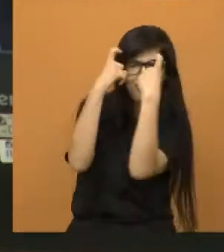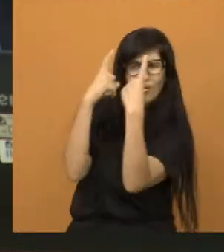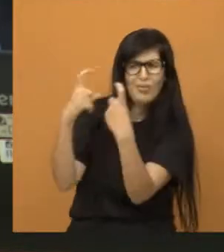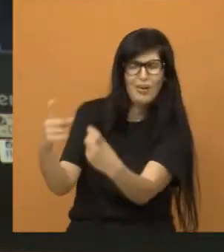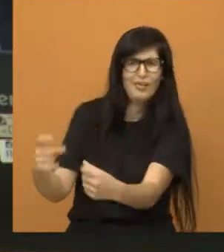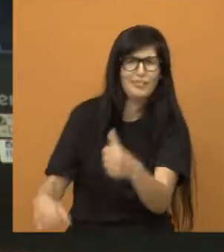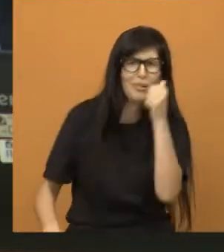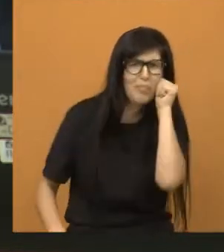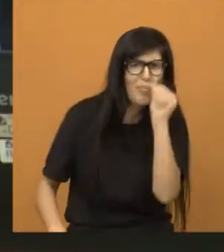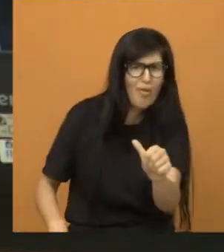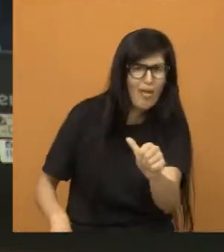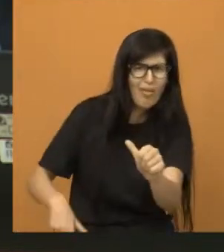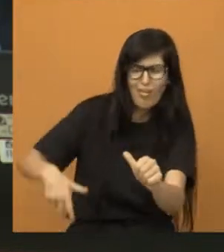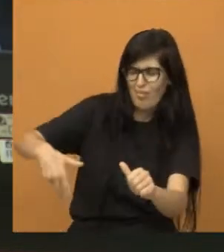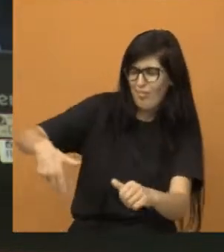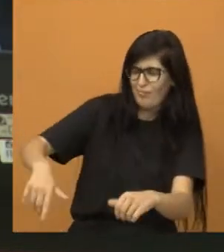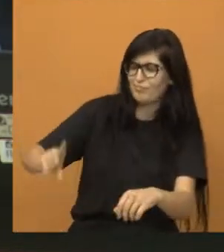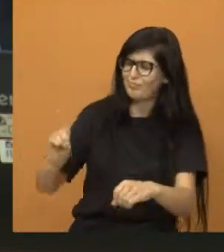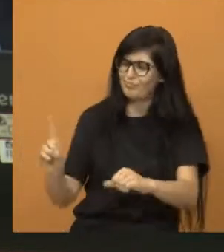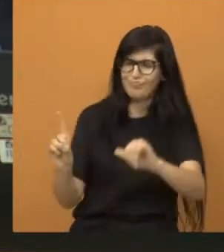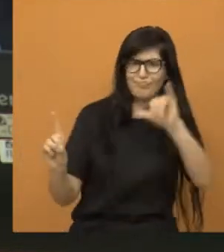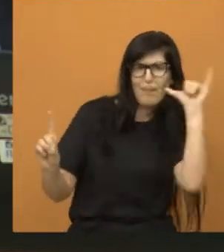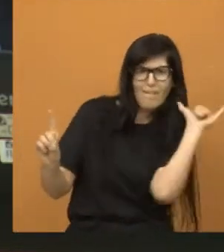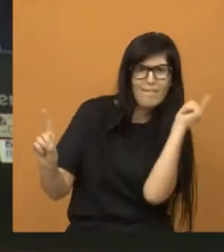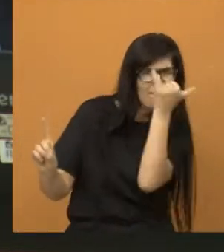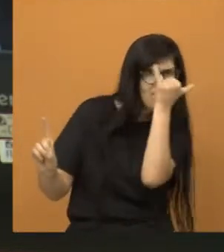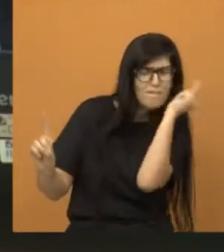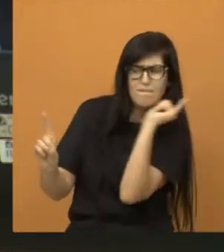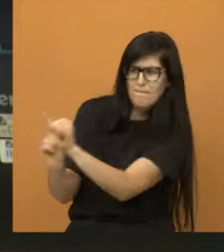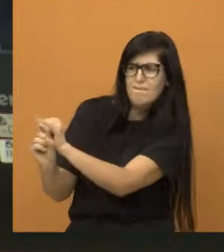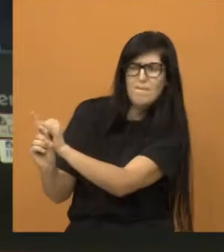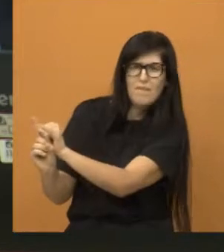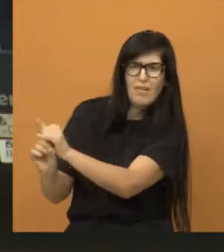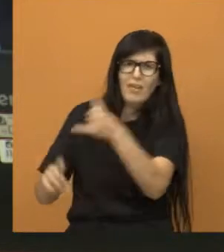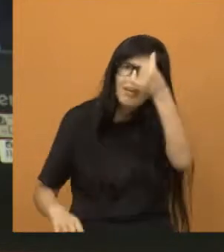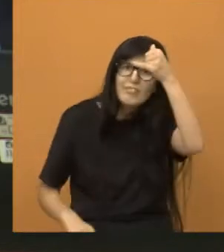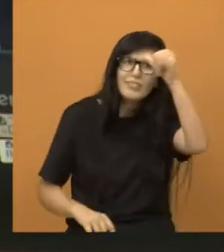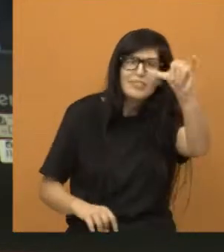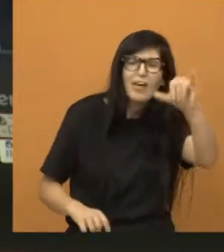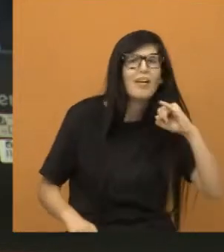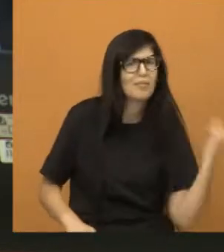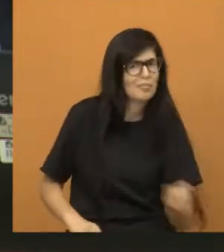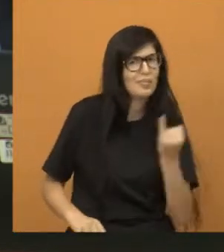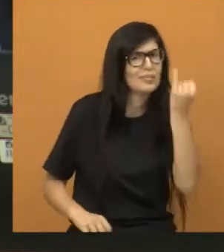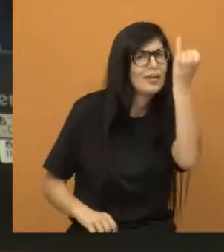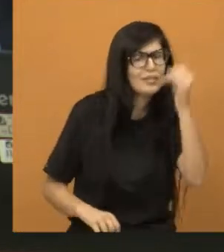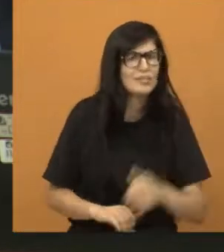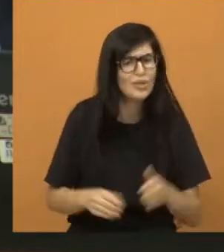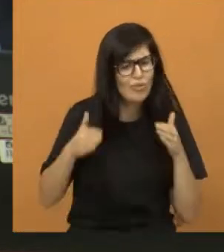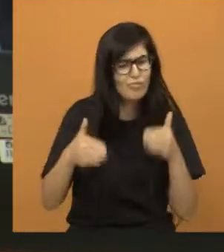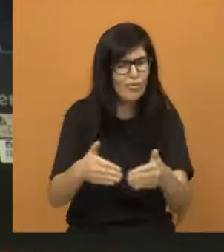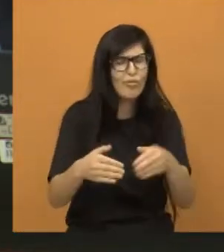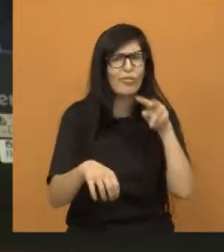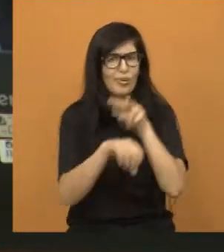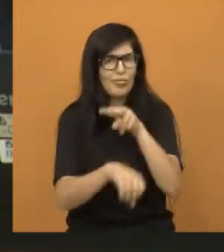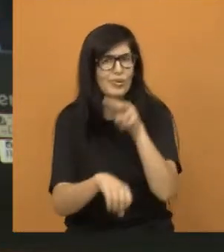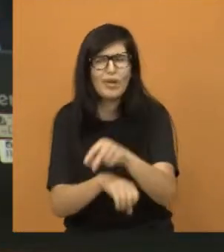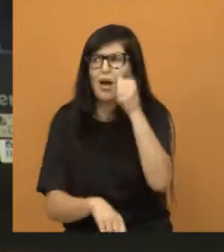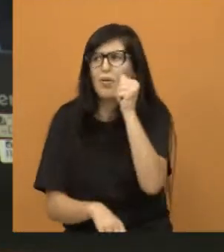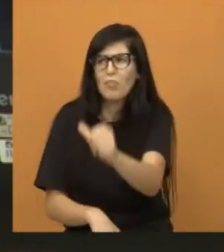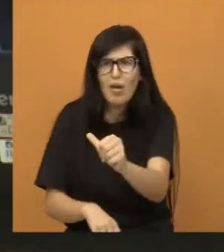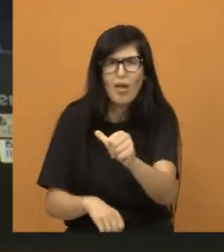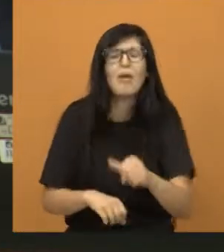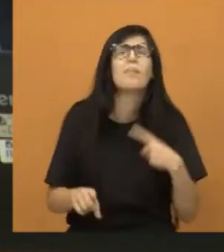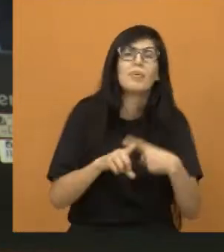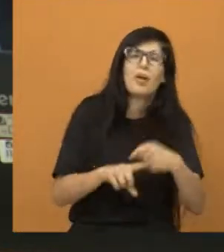e o foco central dessas discussões é cuidar da mulher. A mulher se preocupa com a